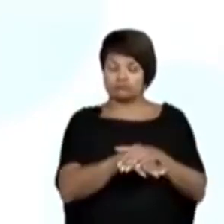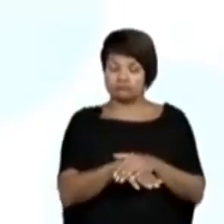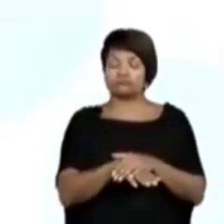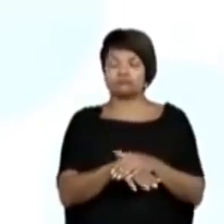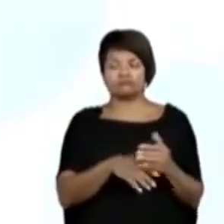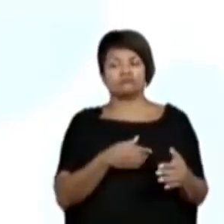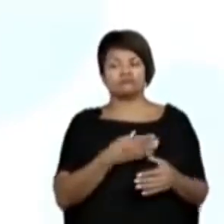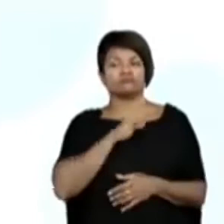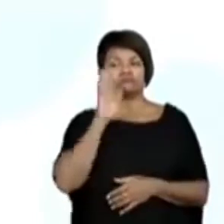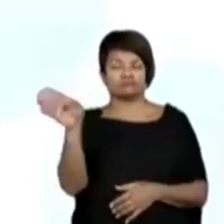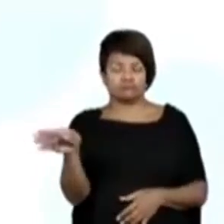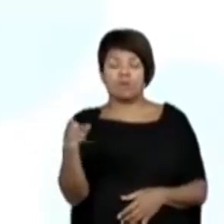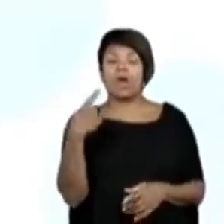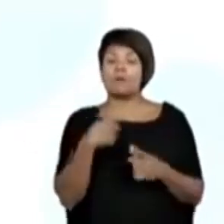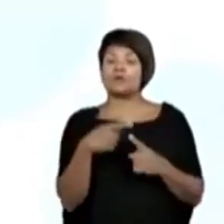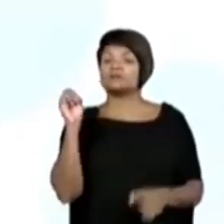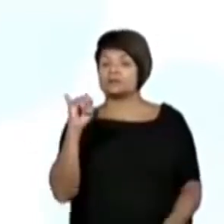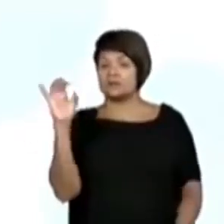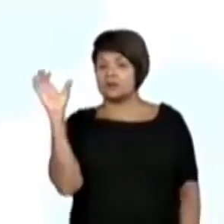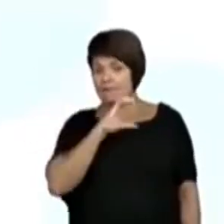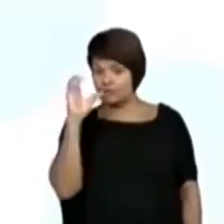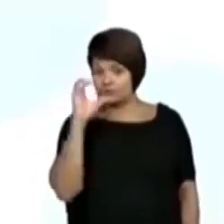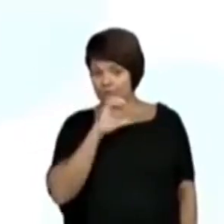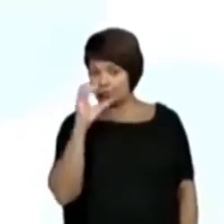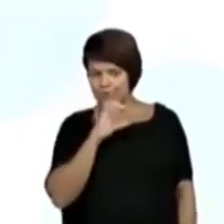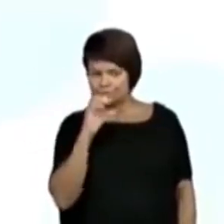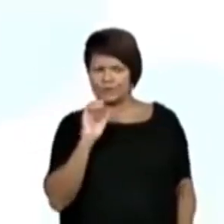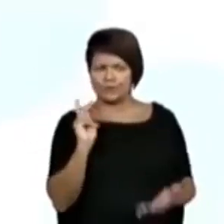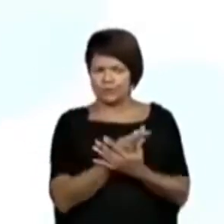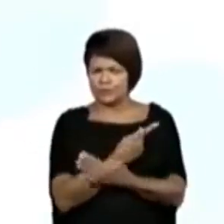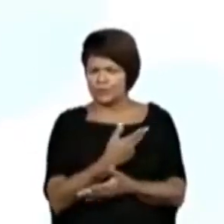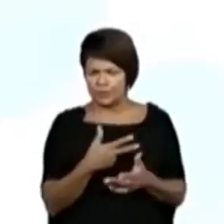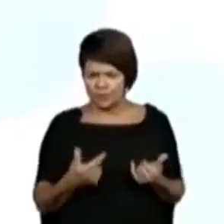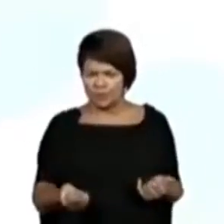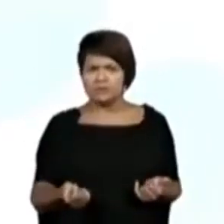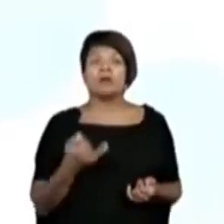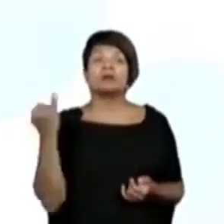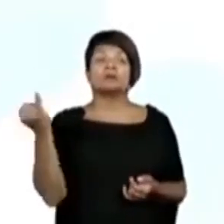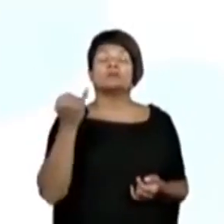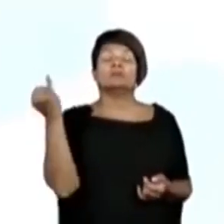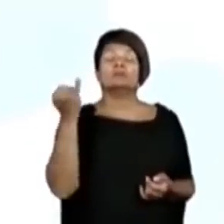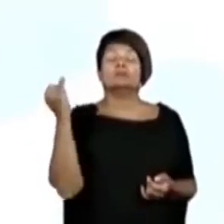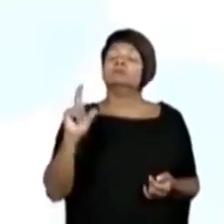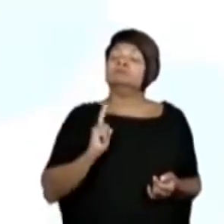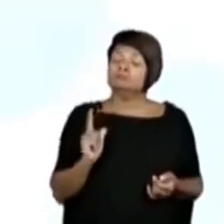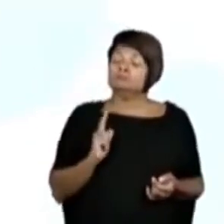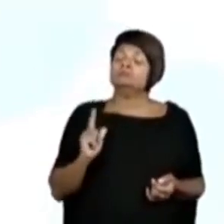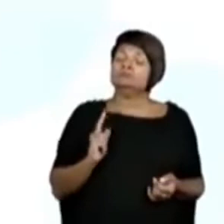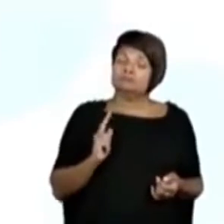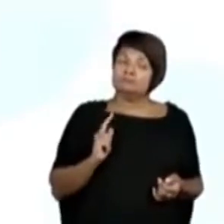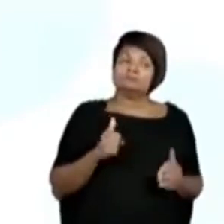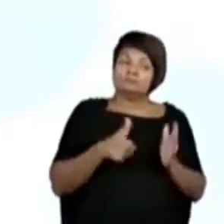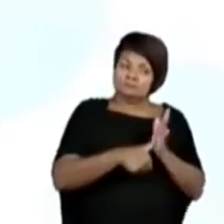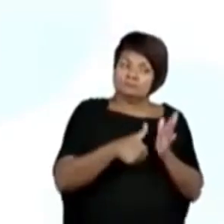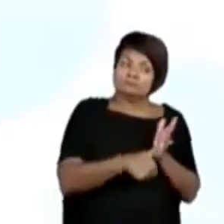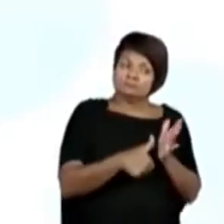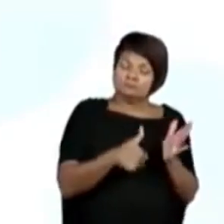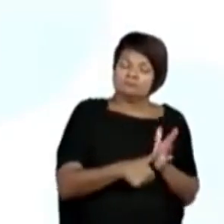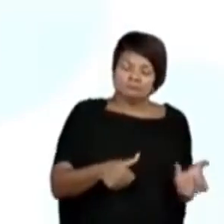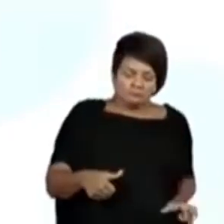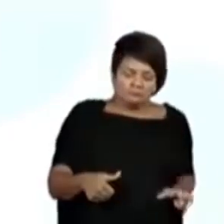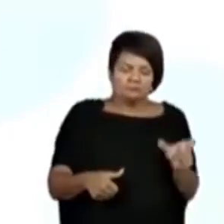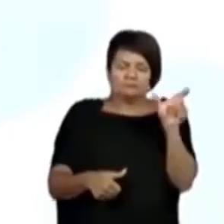uma emergência, é muito importante a gente ter o nosso documento de